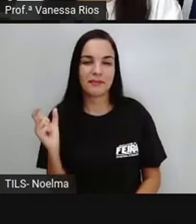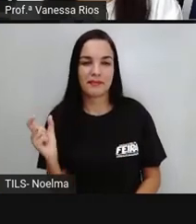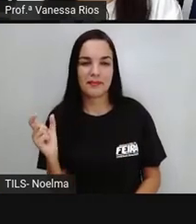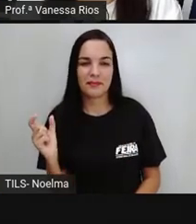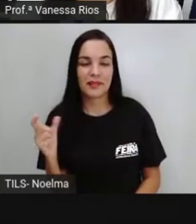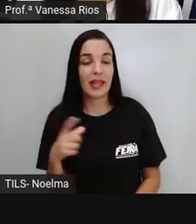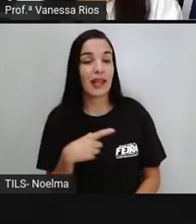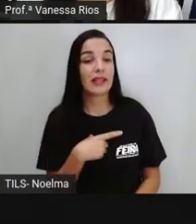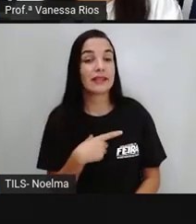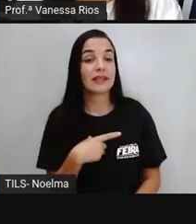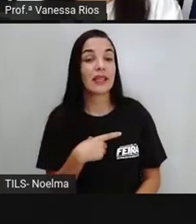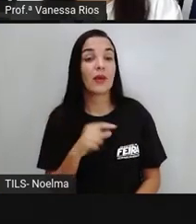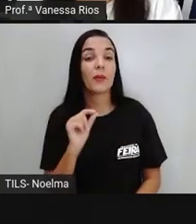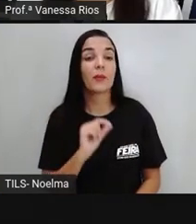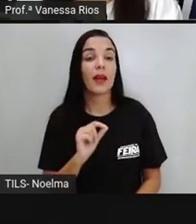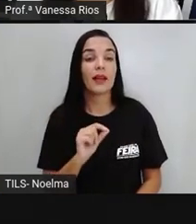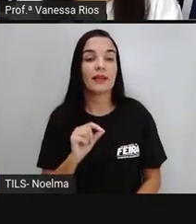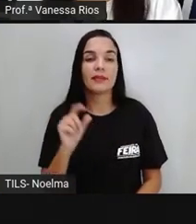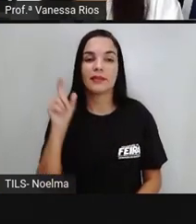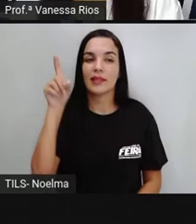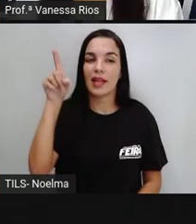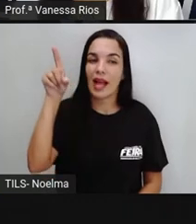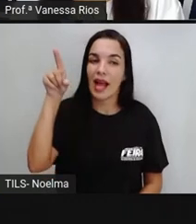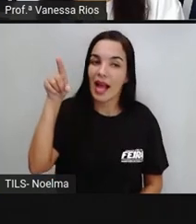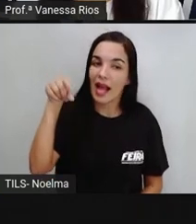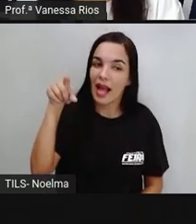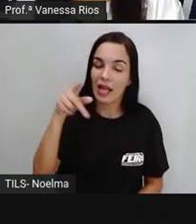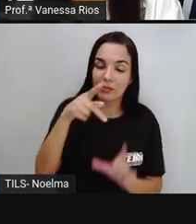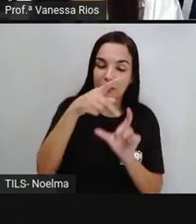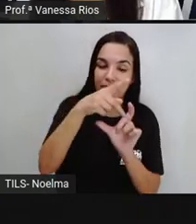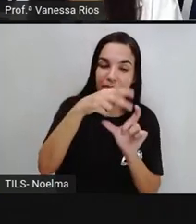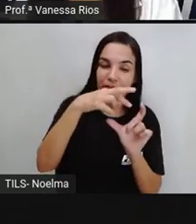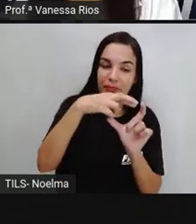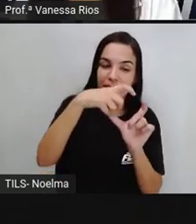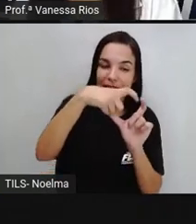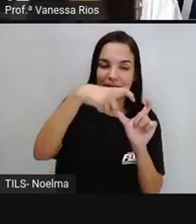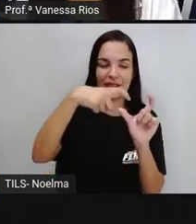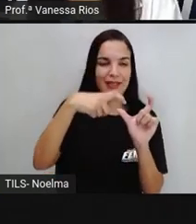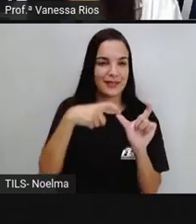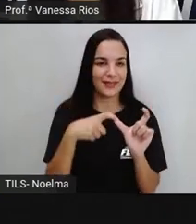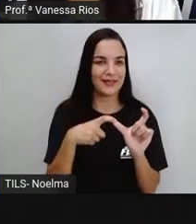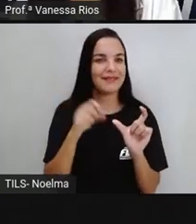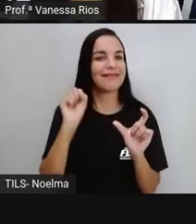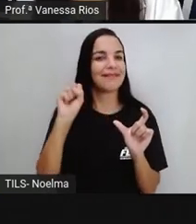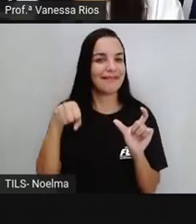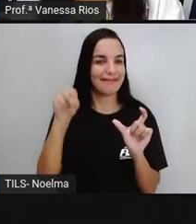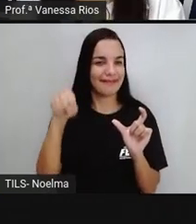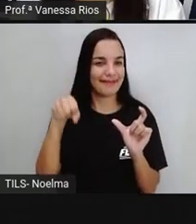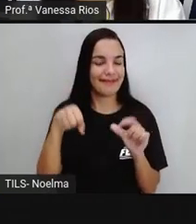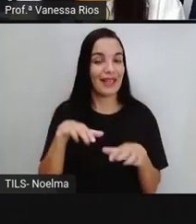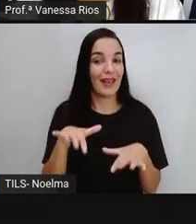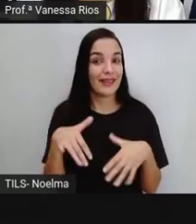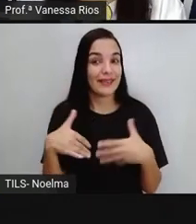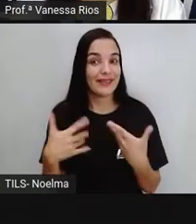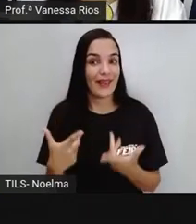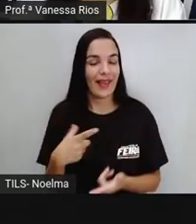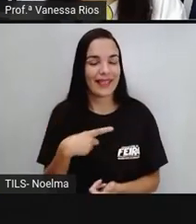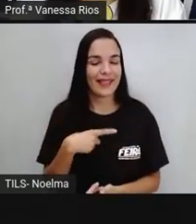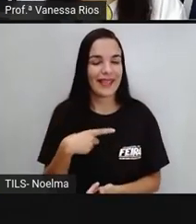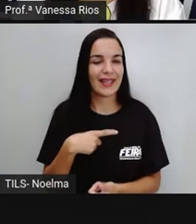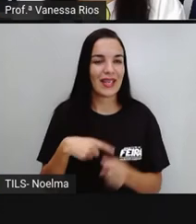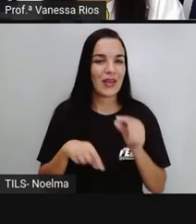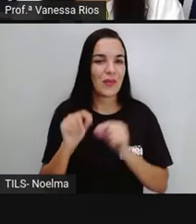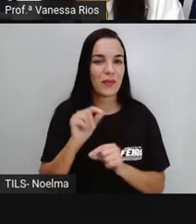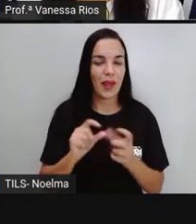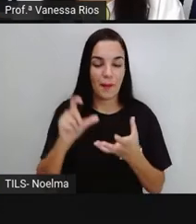brócolis. Elas são aí palavras proparoxítonas. Ou seja, palavras que têm